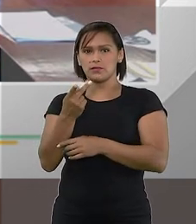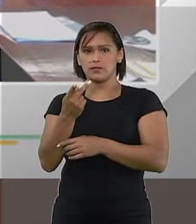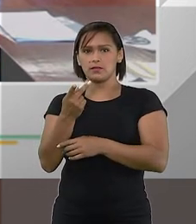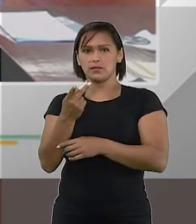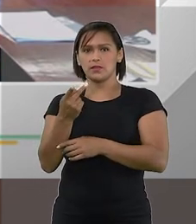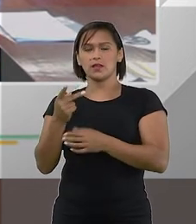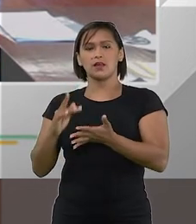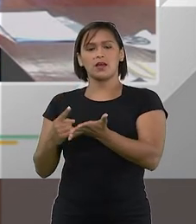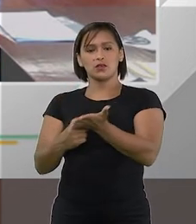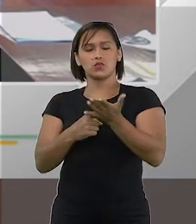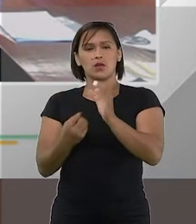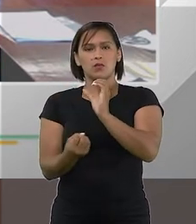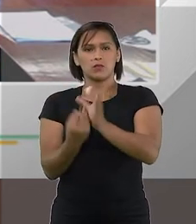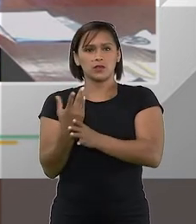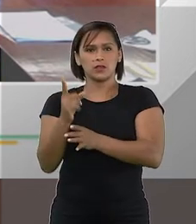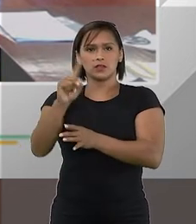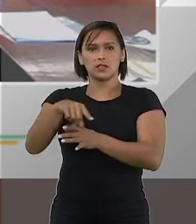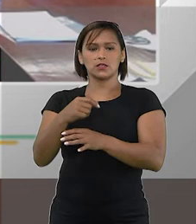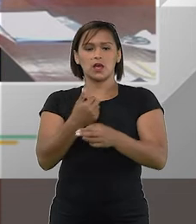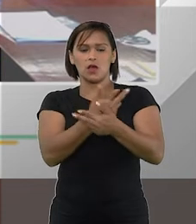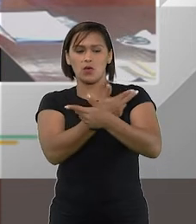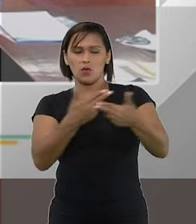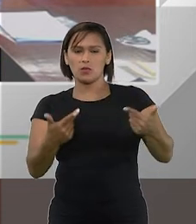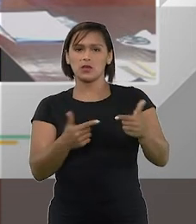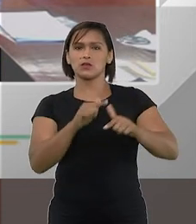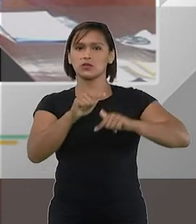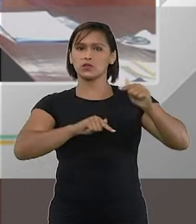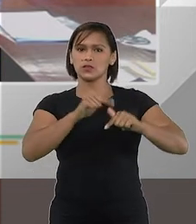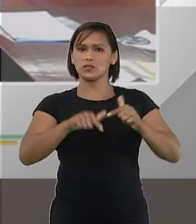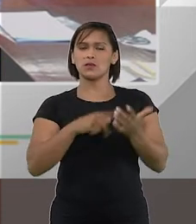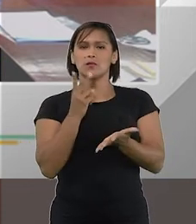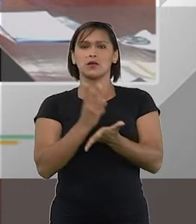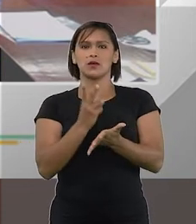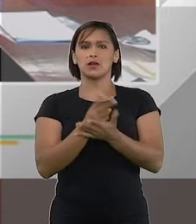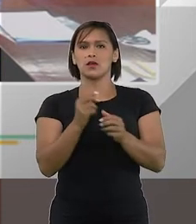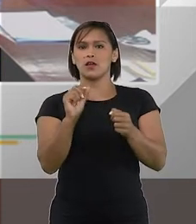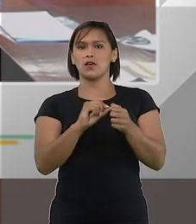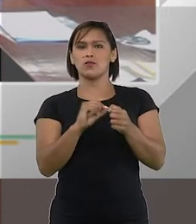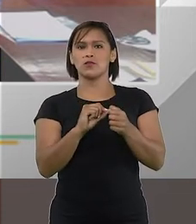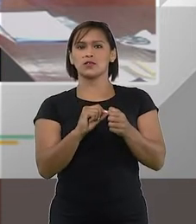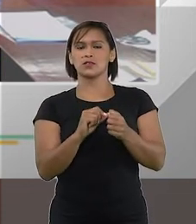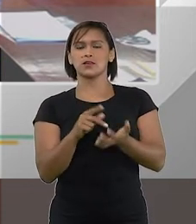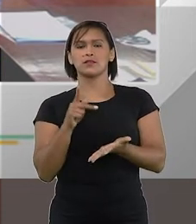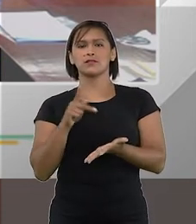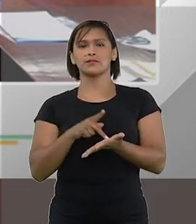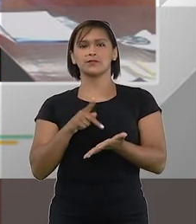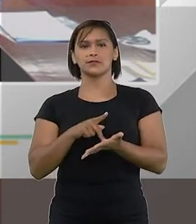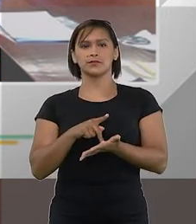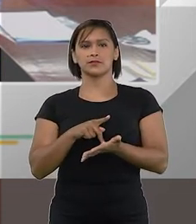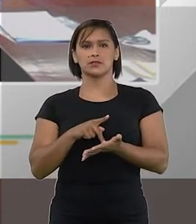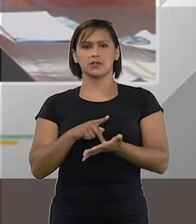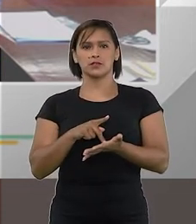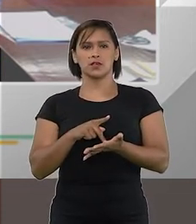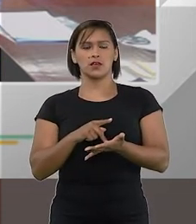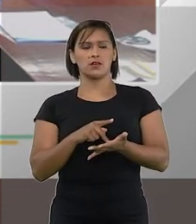pela sua natureza pela natureza das operações que empreendia na verdade tinha